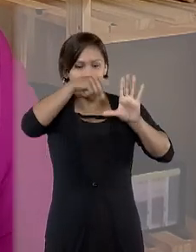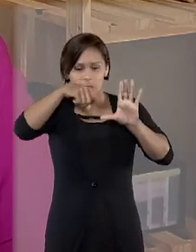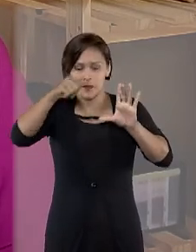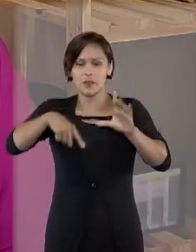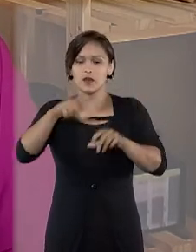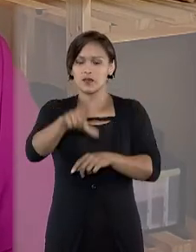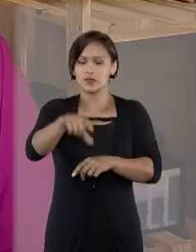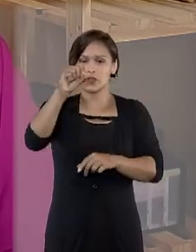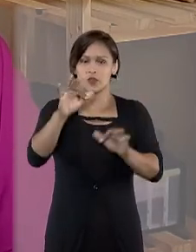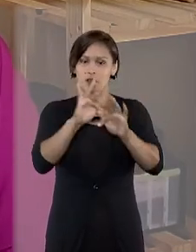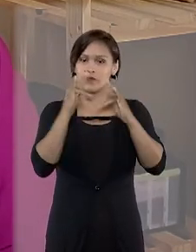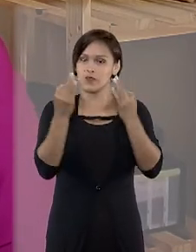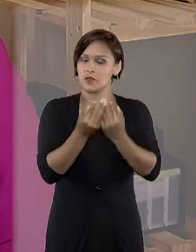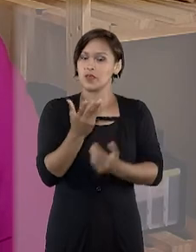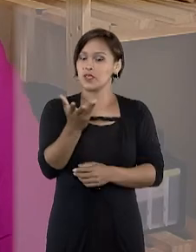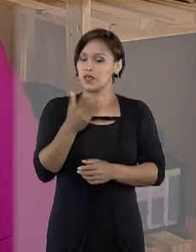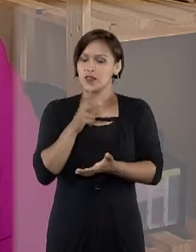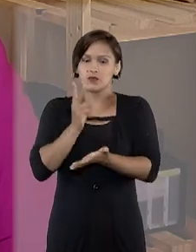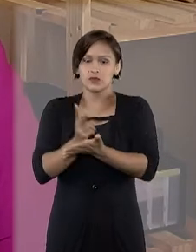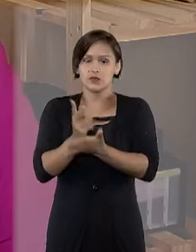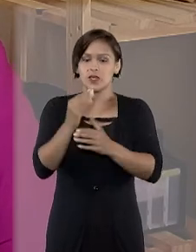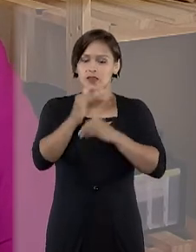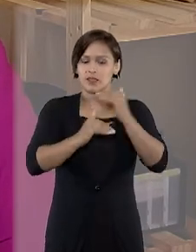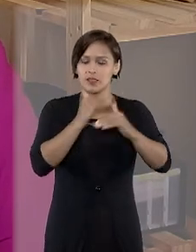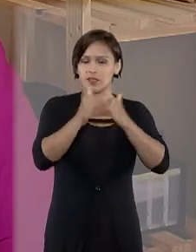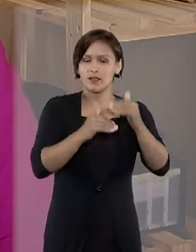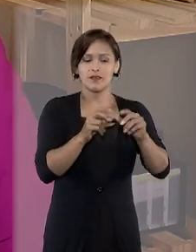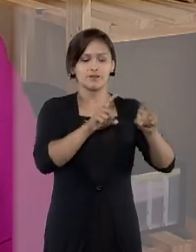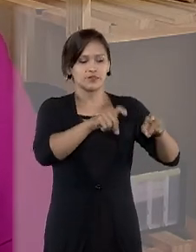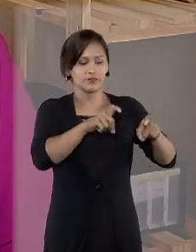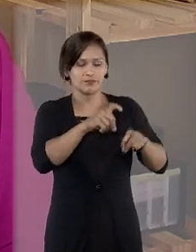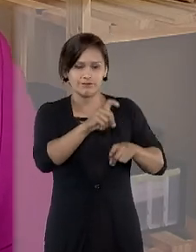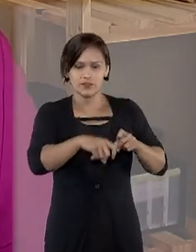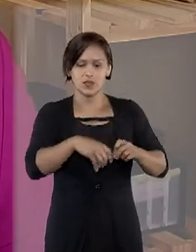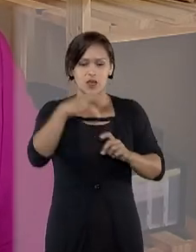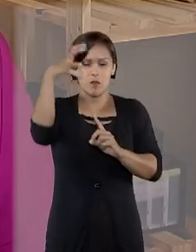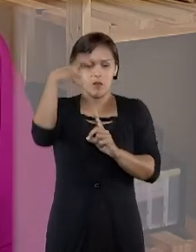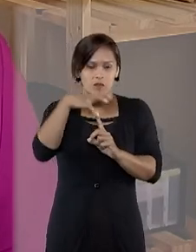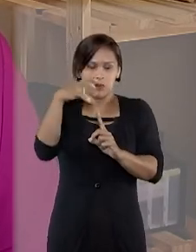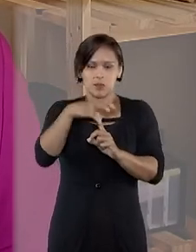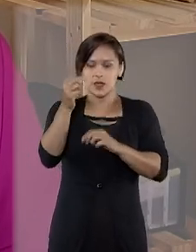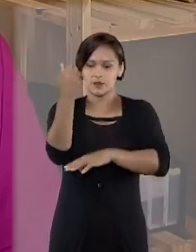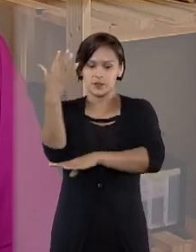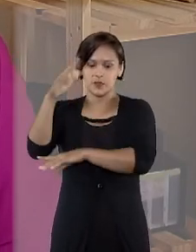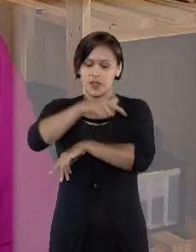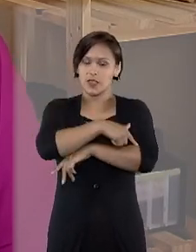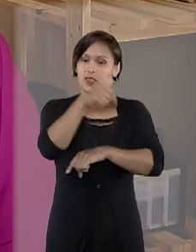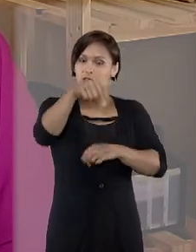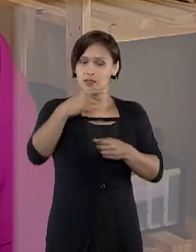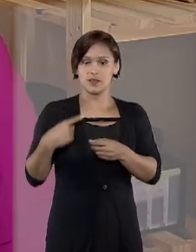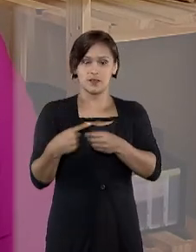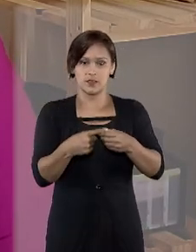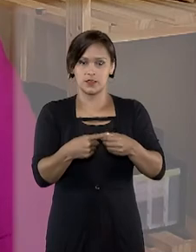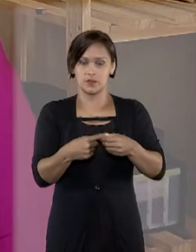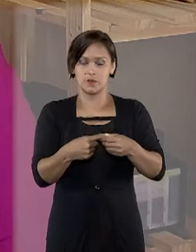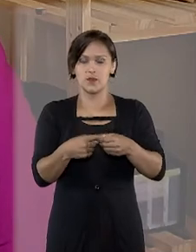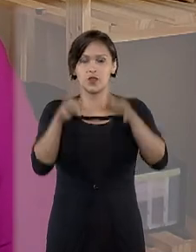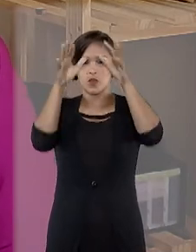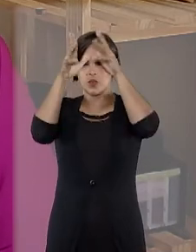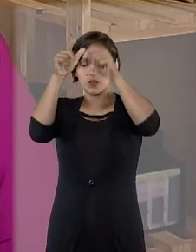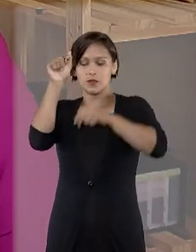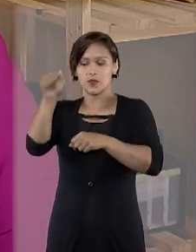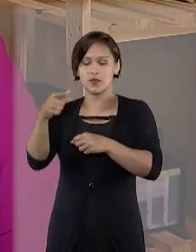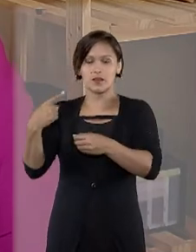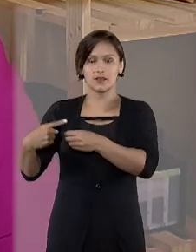seleção das famílias interessadas em desenvolver atividades de baixo impacto ambiental no local. O Tribunal Regional,